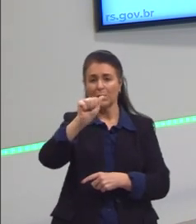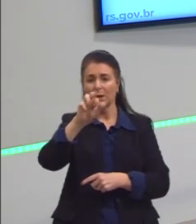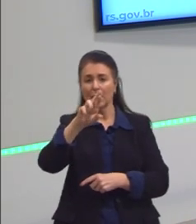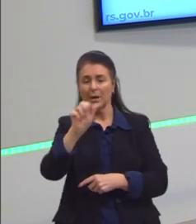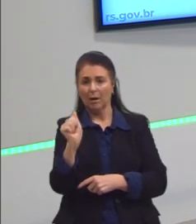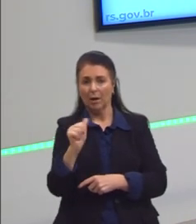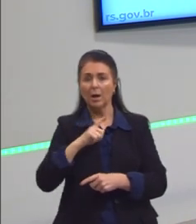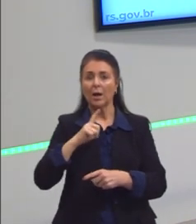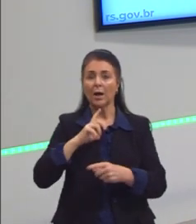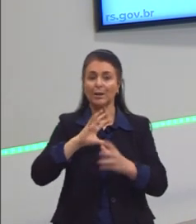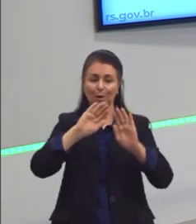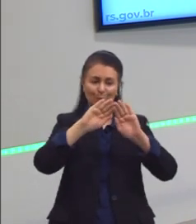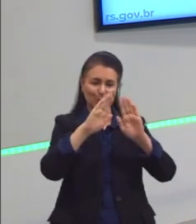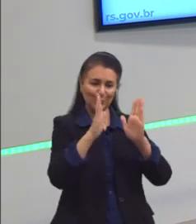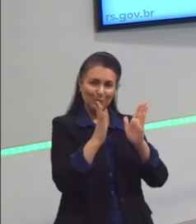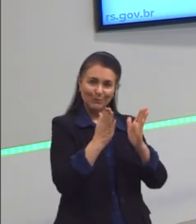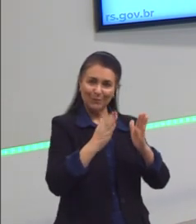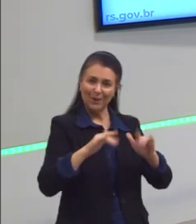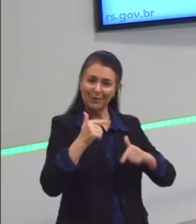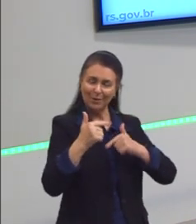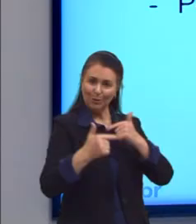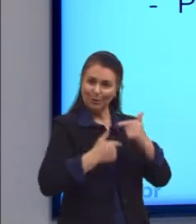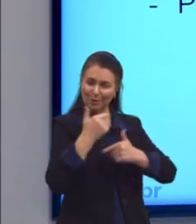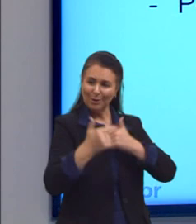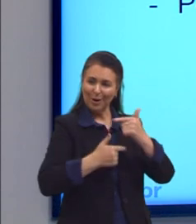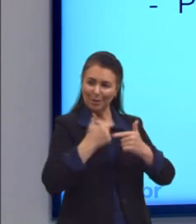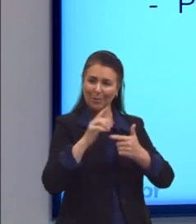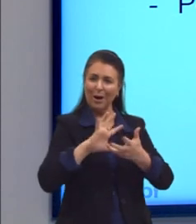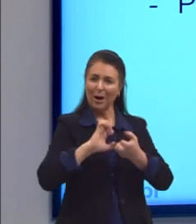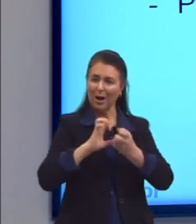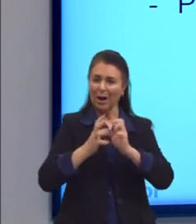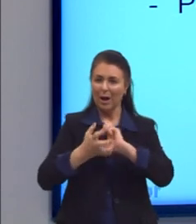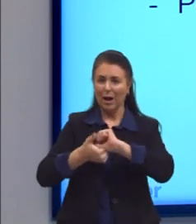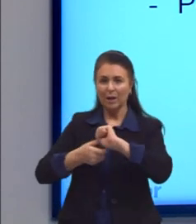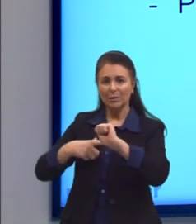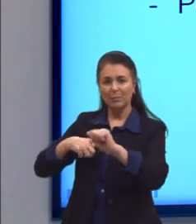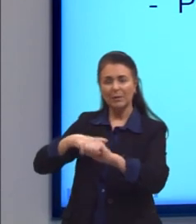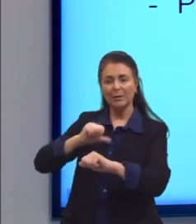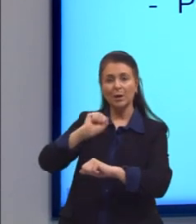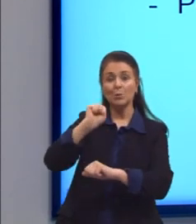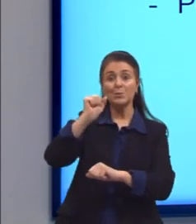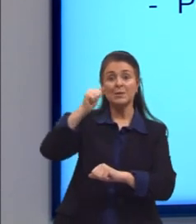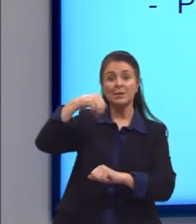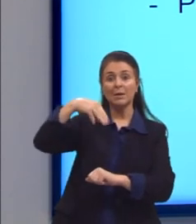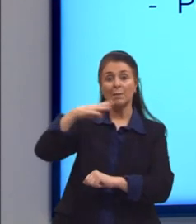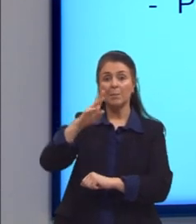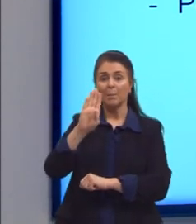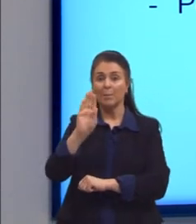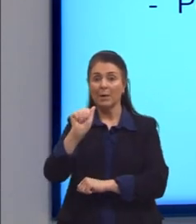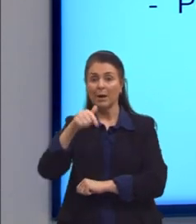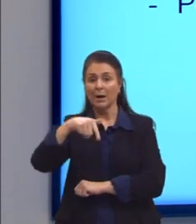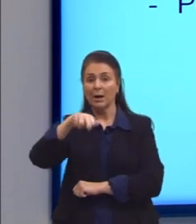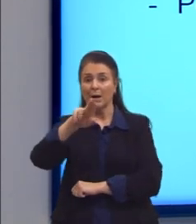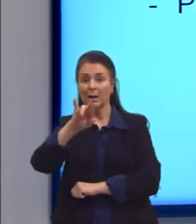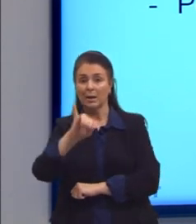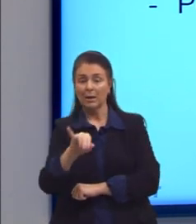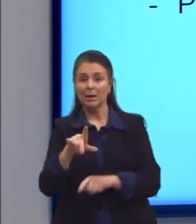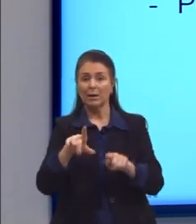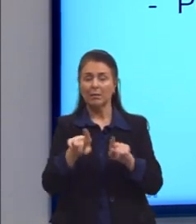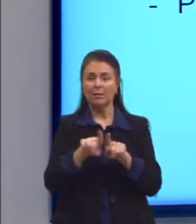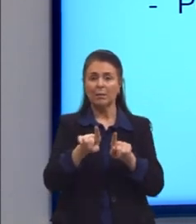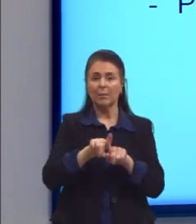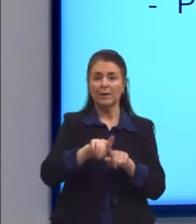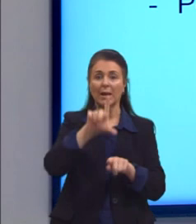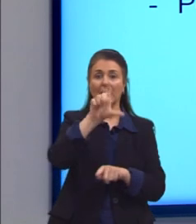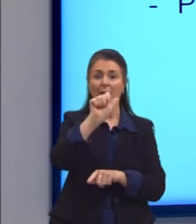muito importante para a cultura deles. Os sambaquis, que a gente mencionou agora há pouco. A Lagoa